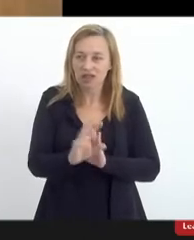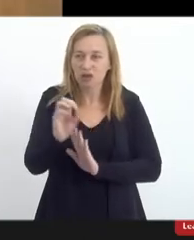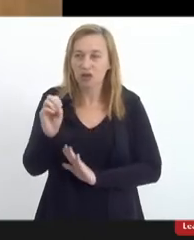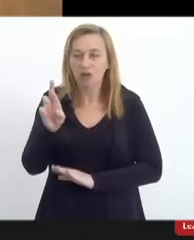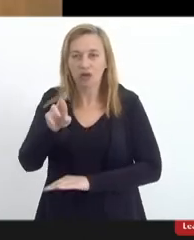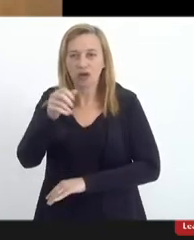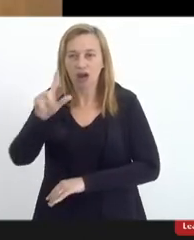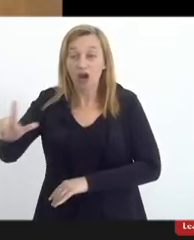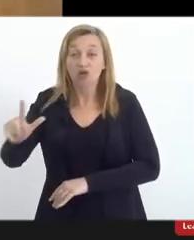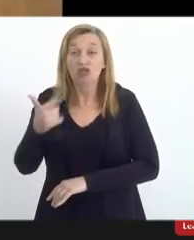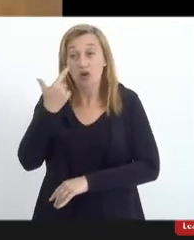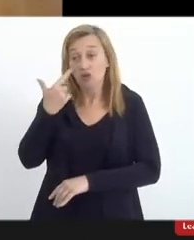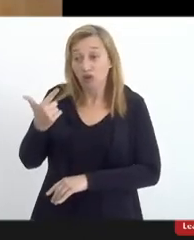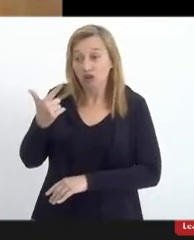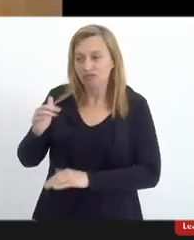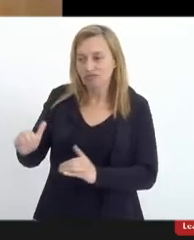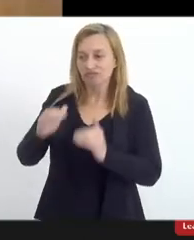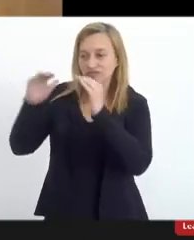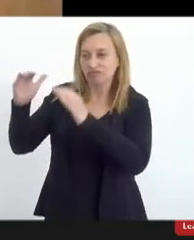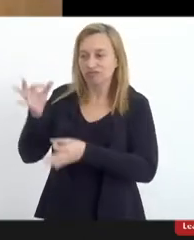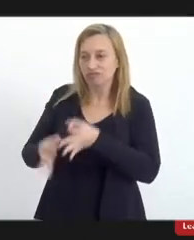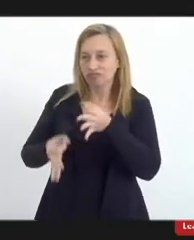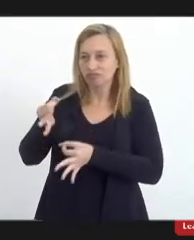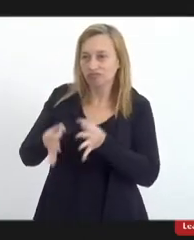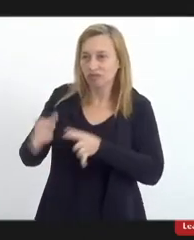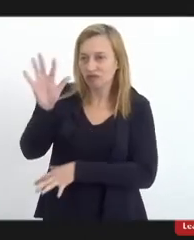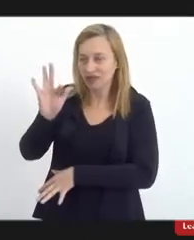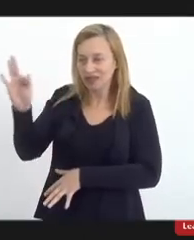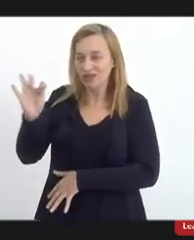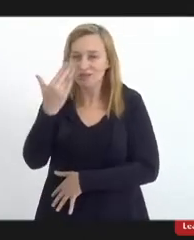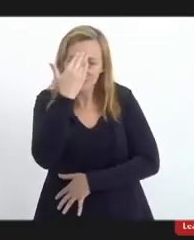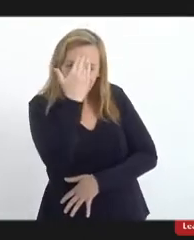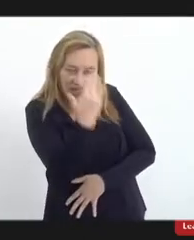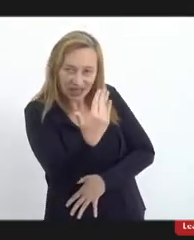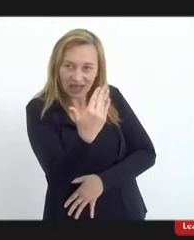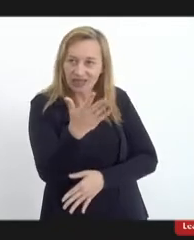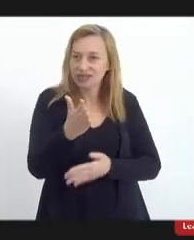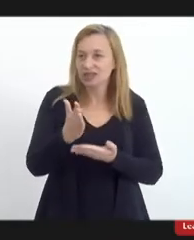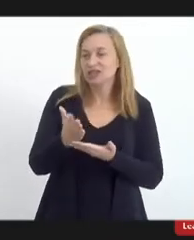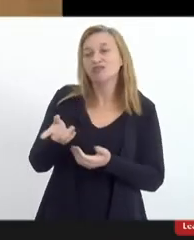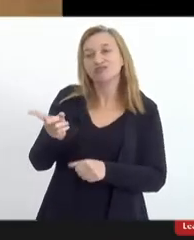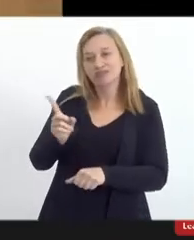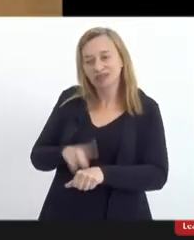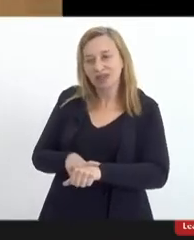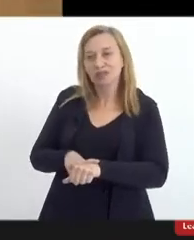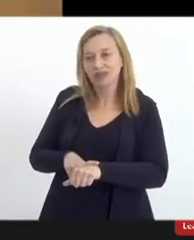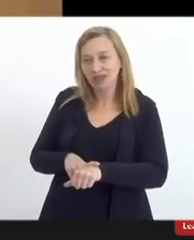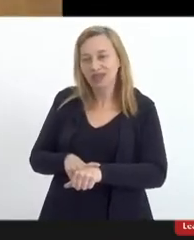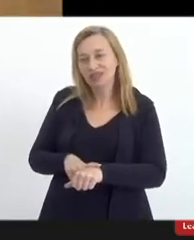no Supremo Tribunal Federal. Obrigado. Obrigado. O ele fez há algum tempo atrás.